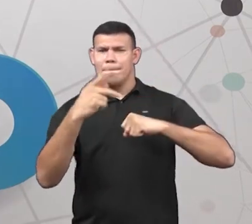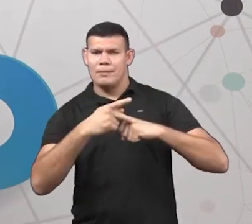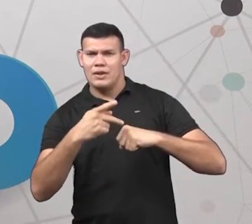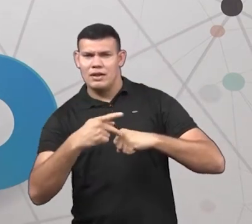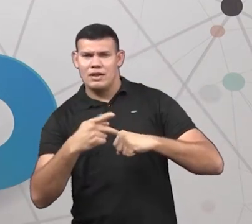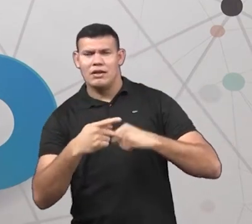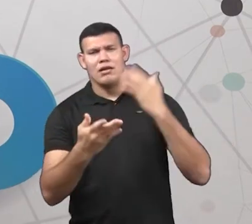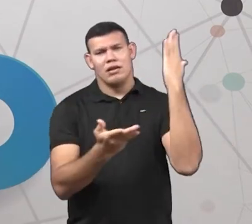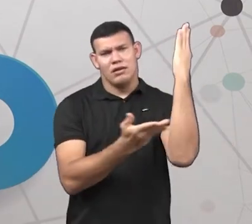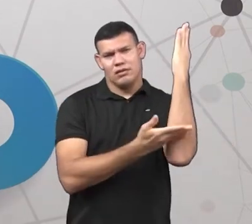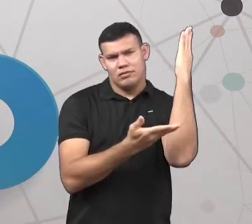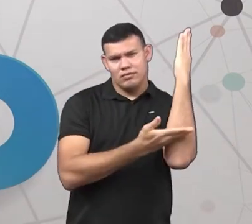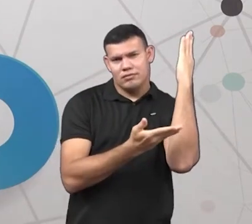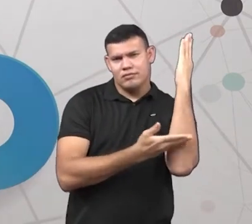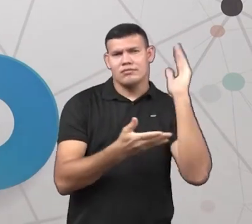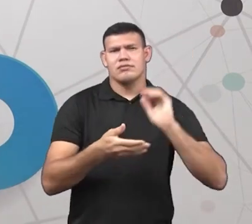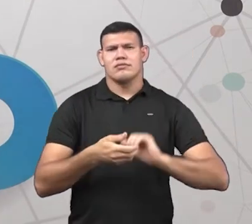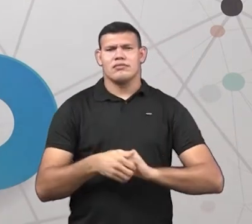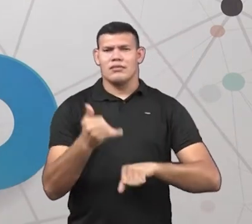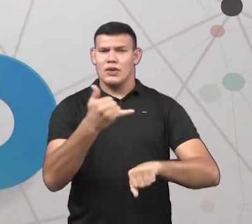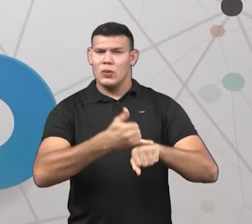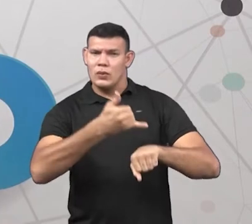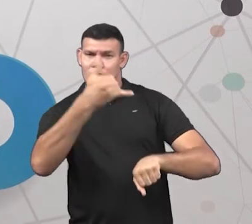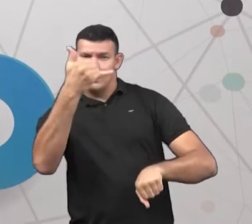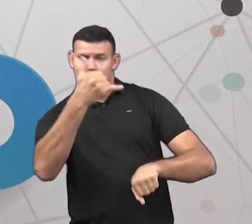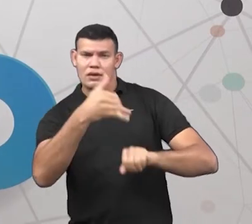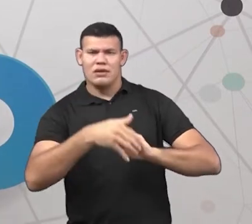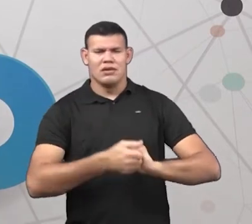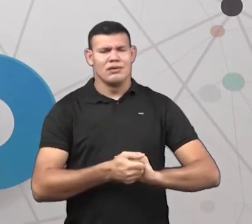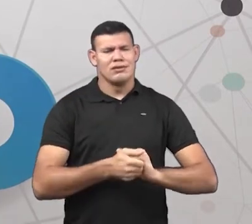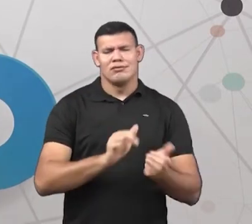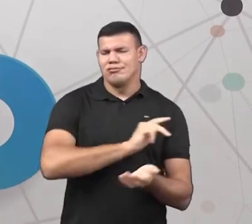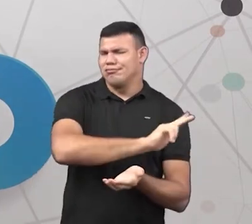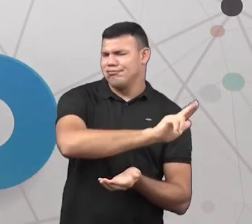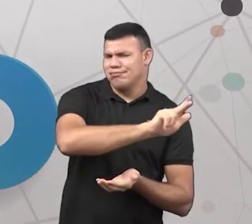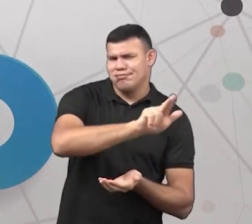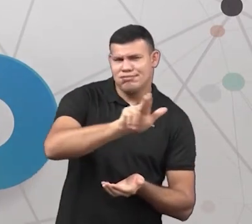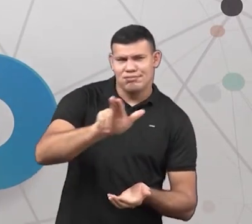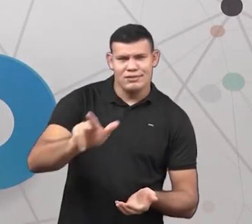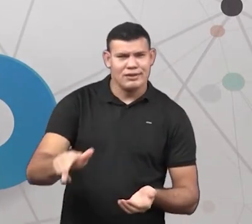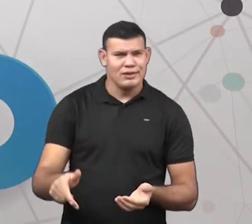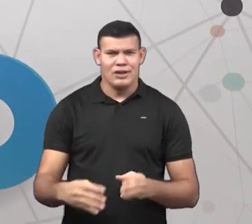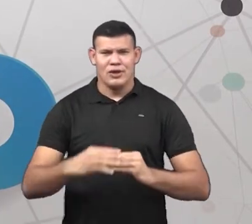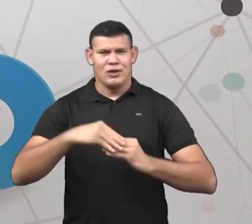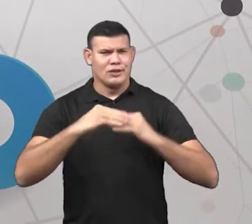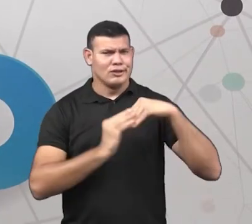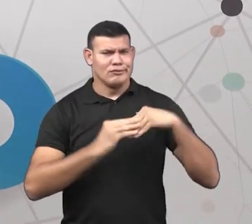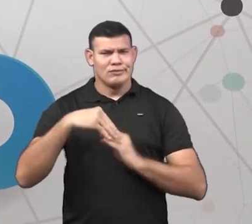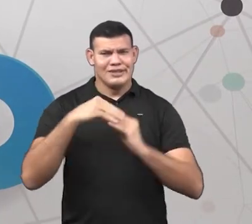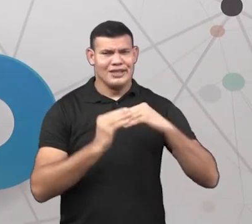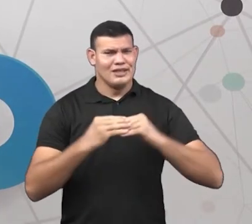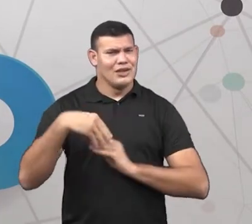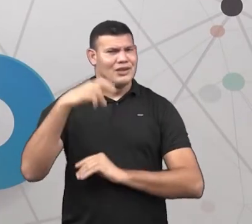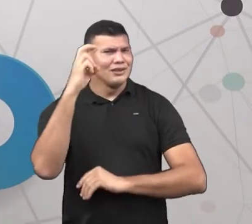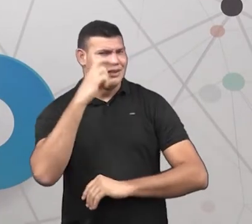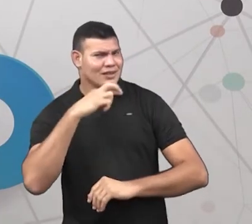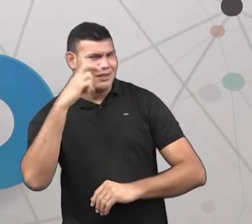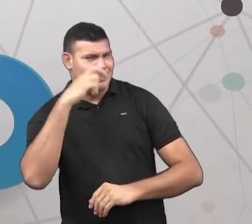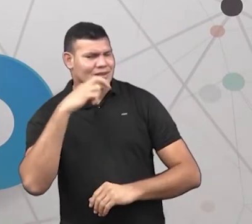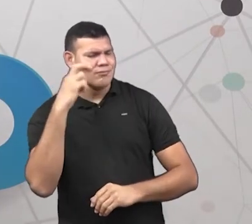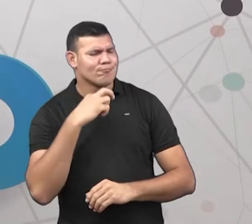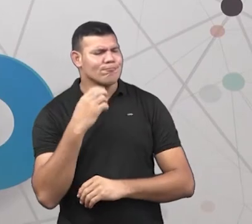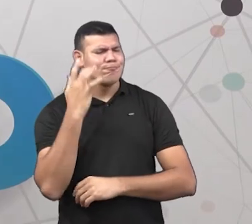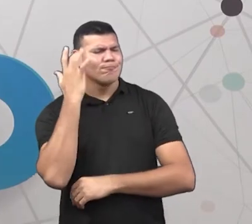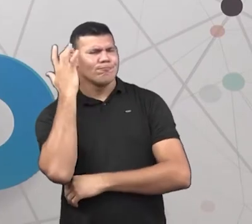Elas são feitas de madeira. Elas são feitas a parte de metais. E infinitas coisas. Aqui, ó. É plástico. Só que se você olhar, você pode